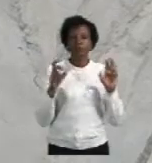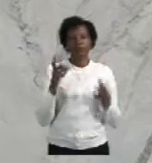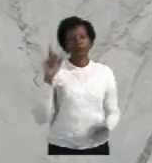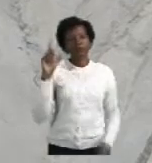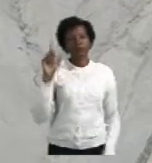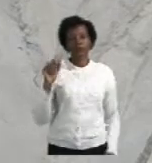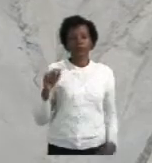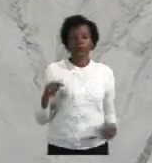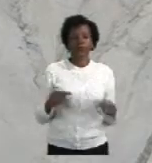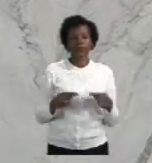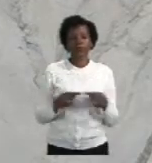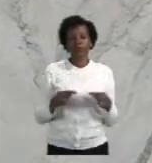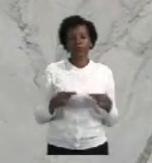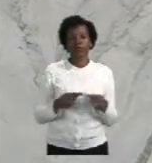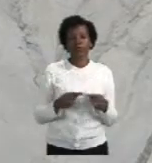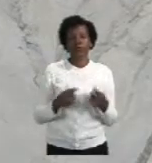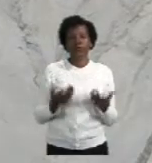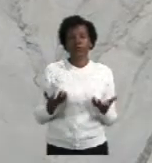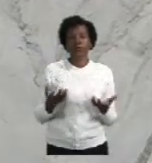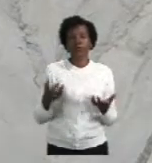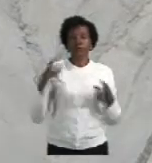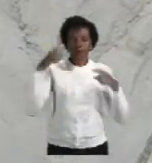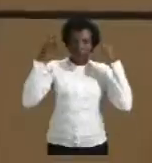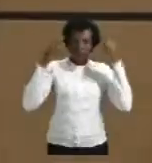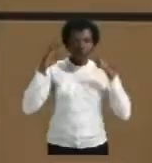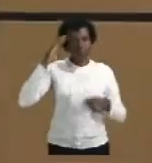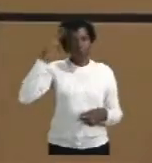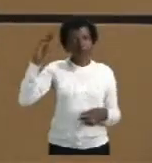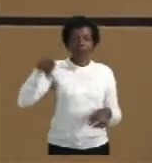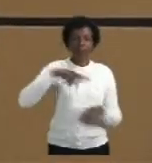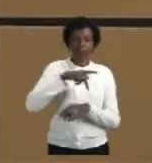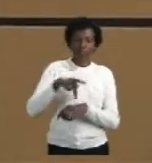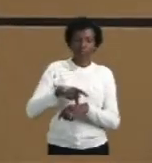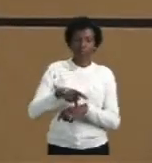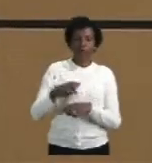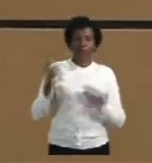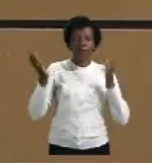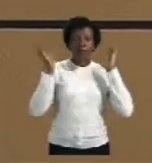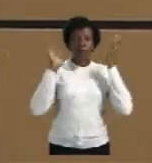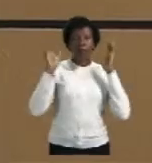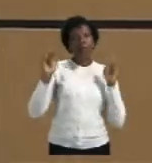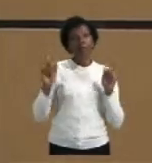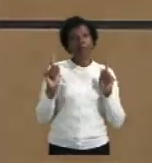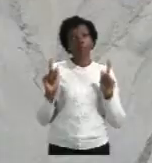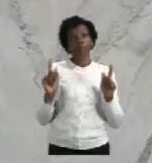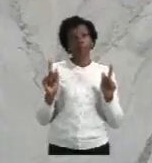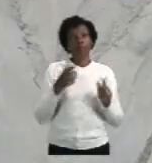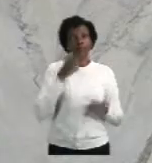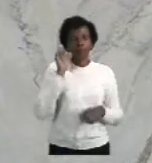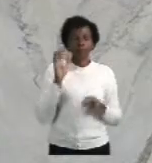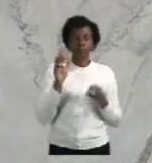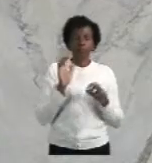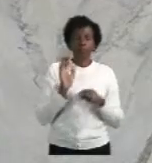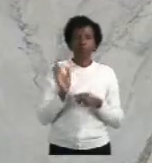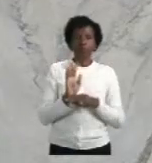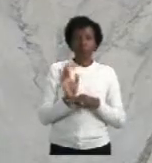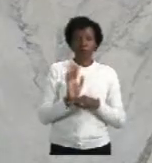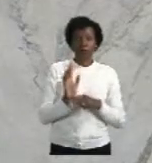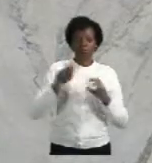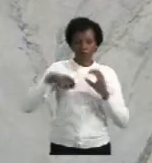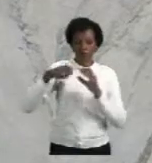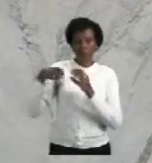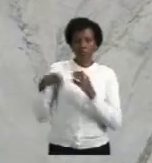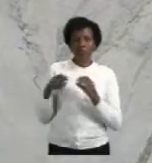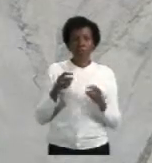seja o que está movendo todo o país a greve dos caminhoneiros. Senhor até fiz um vídeo ontem, lancei na rede social,